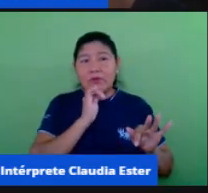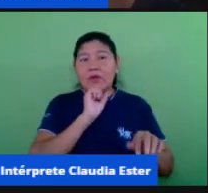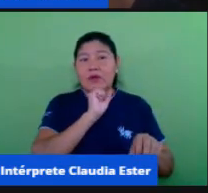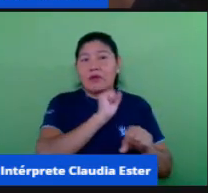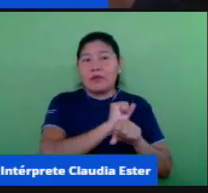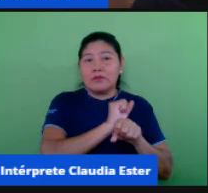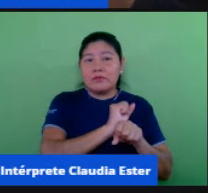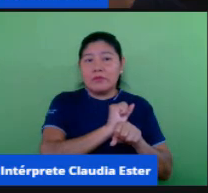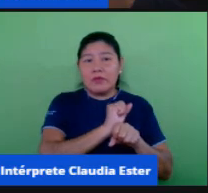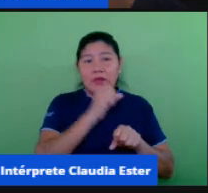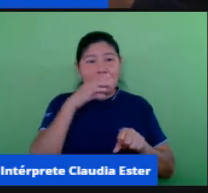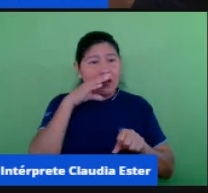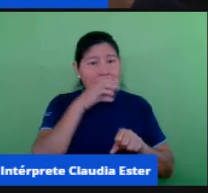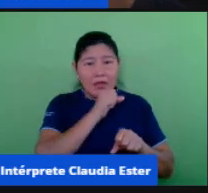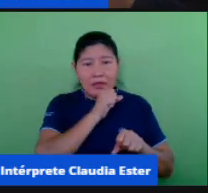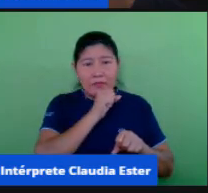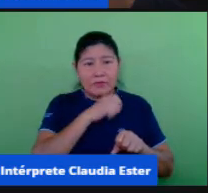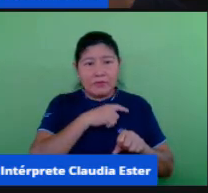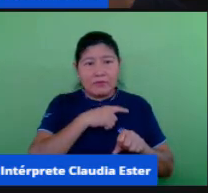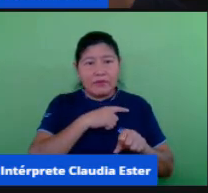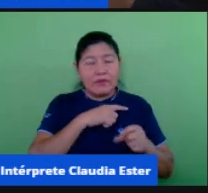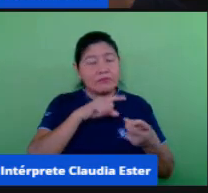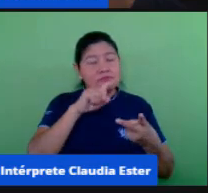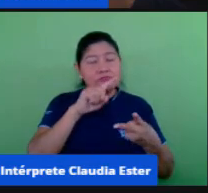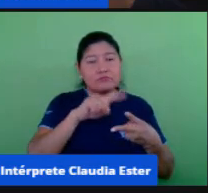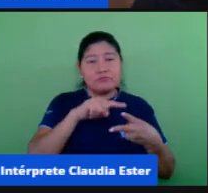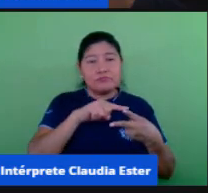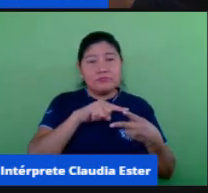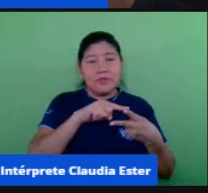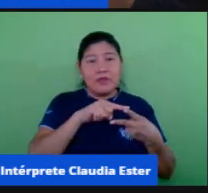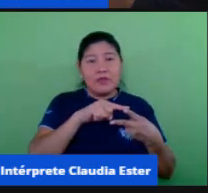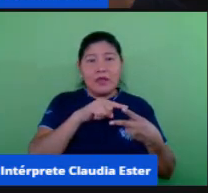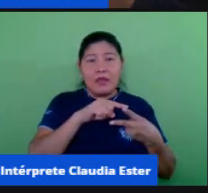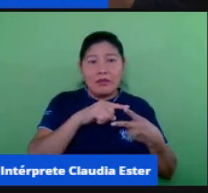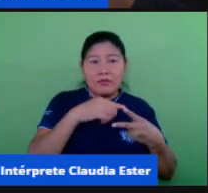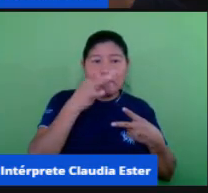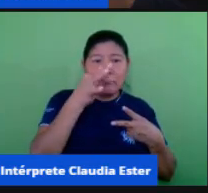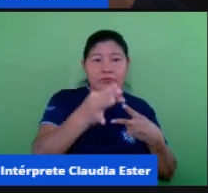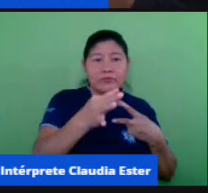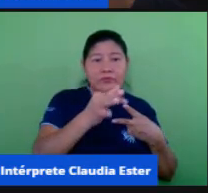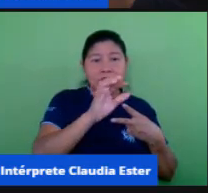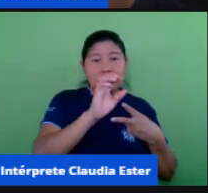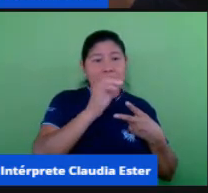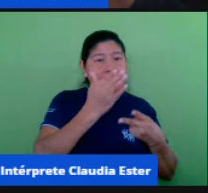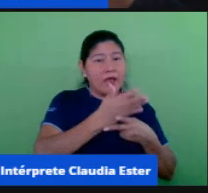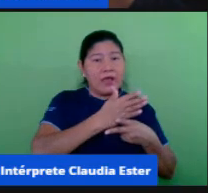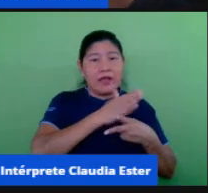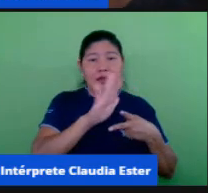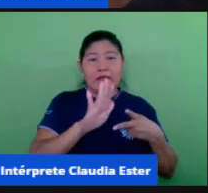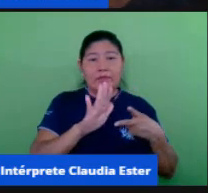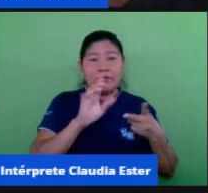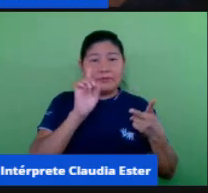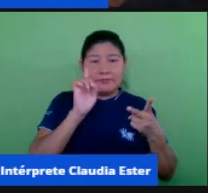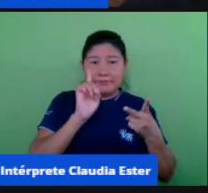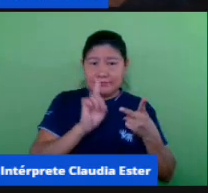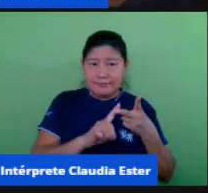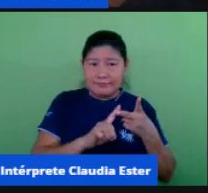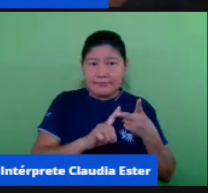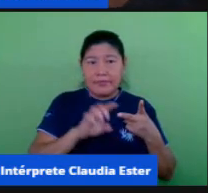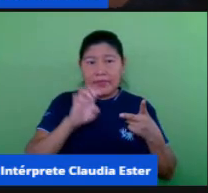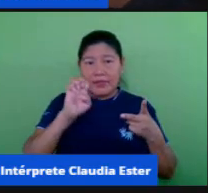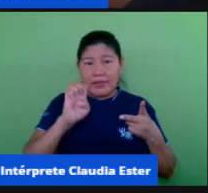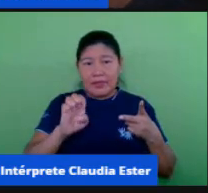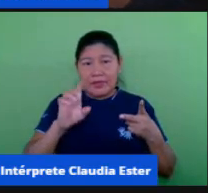presencial esse ensino remoto deixa de existir já a educação à distância é uma